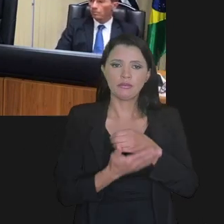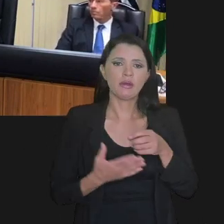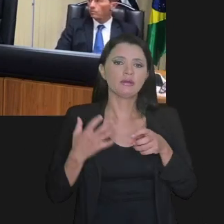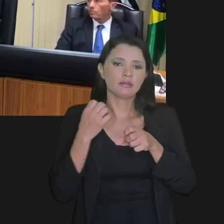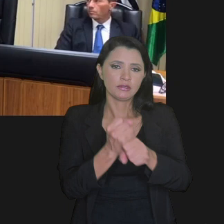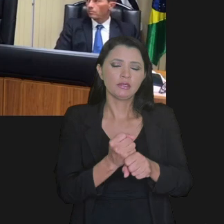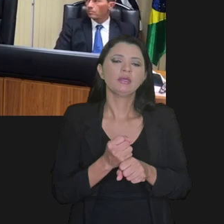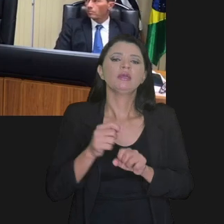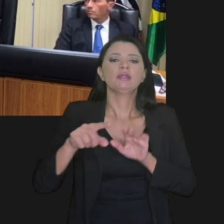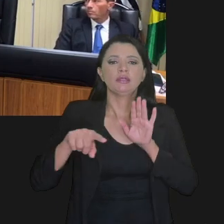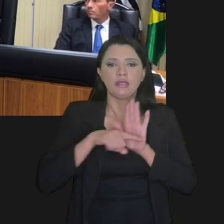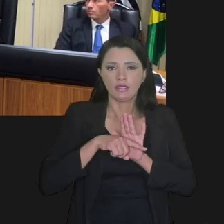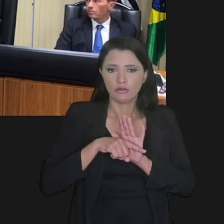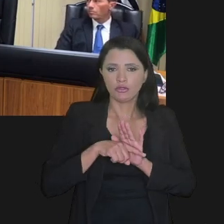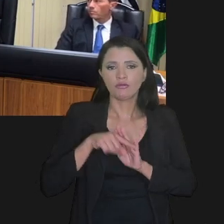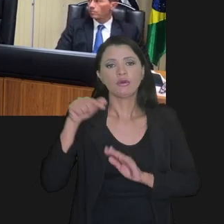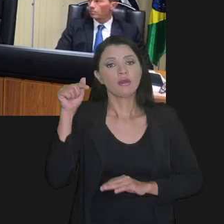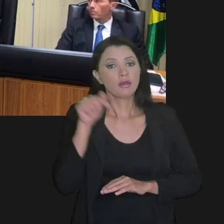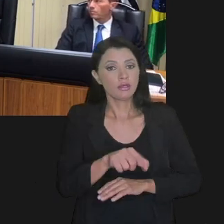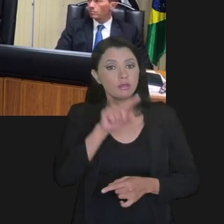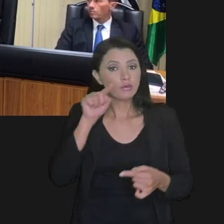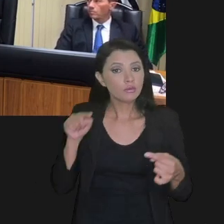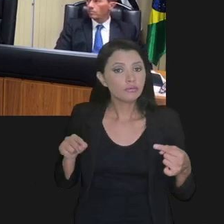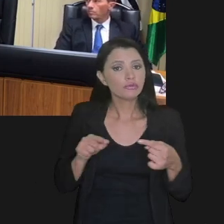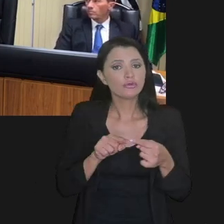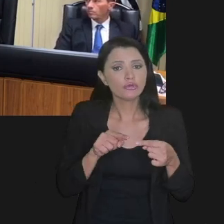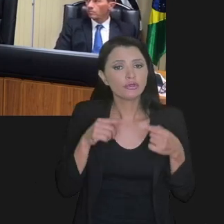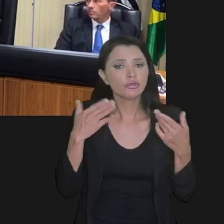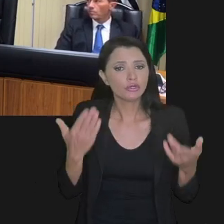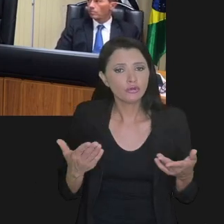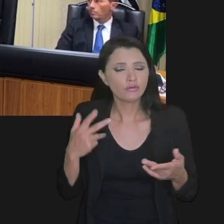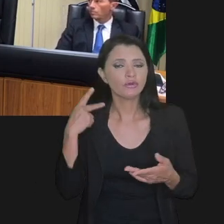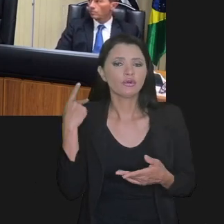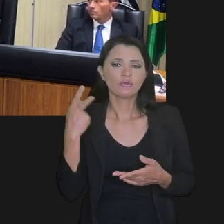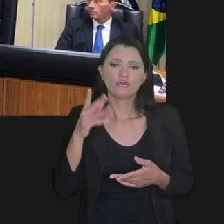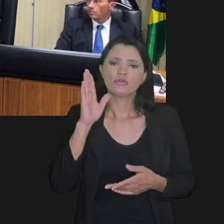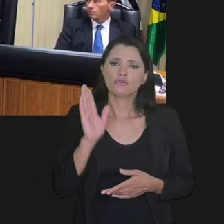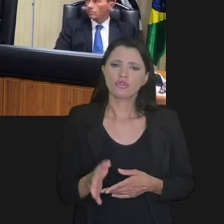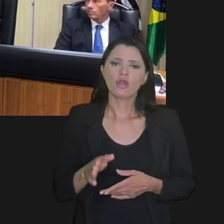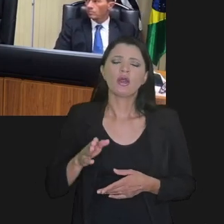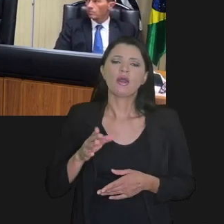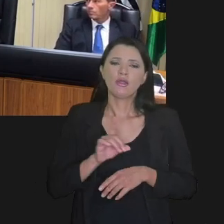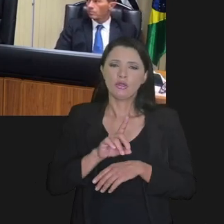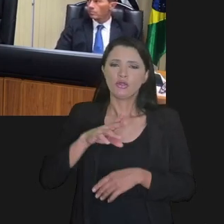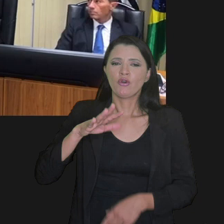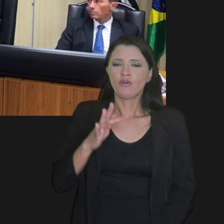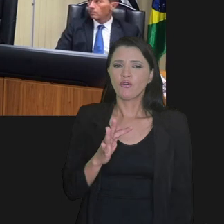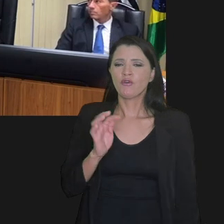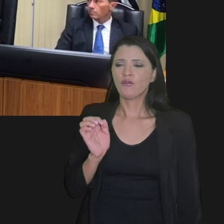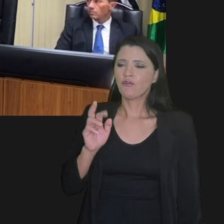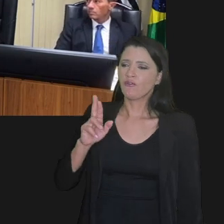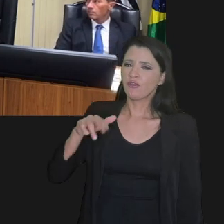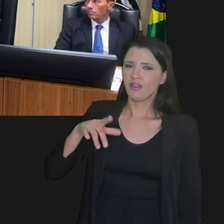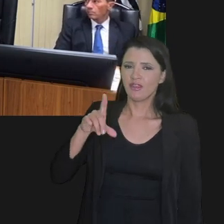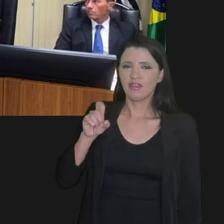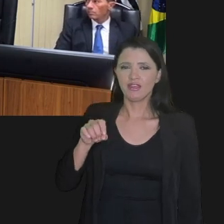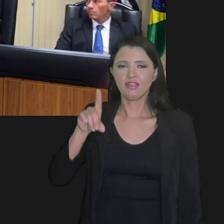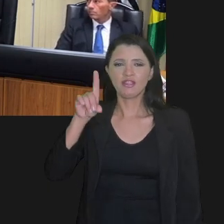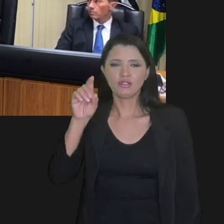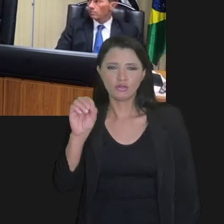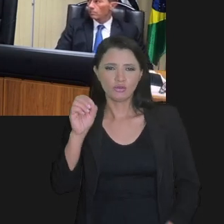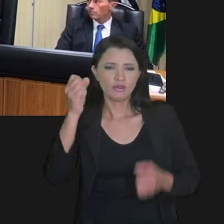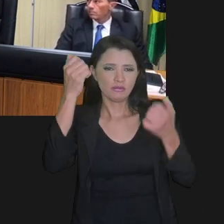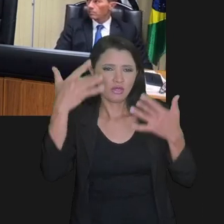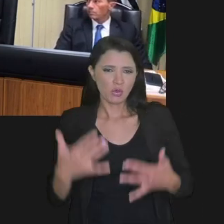prejuízo fiscal e base de cálculo negativa. Aqui, o objetivo, doutor Nino já, doutor Nino não, doutor